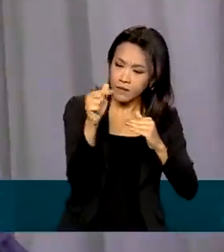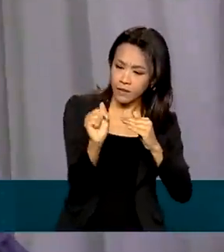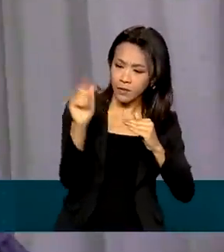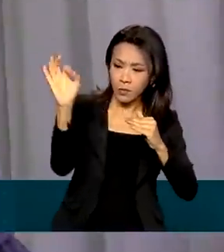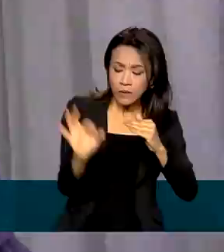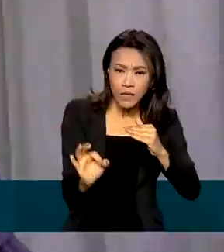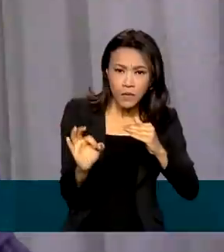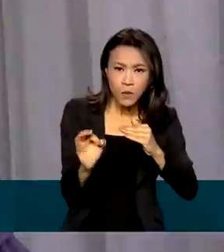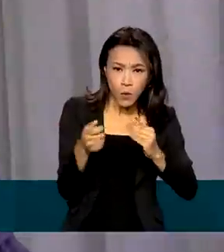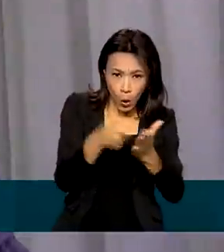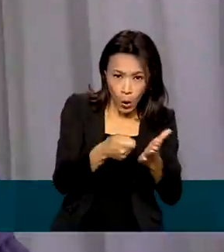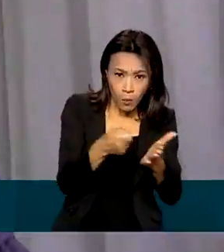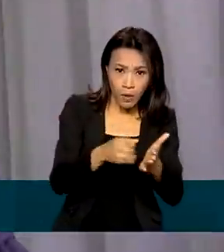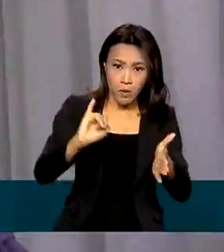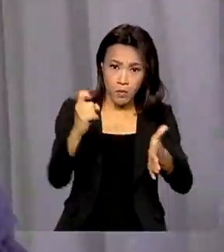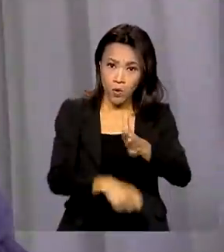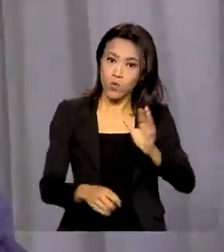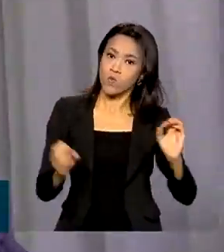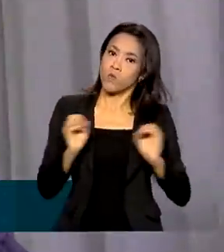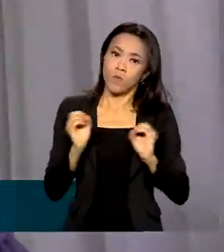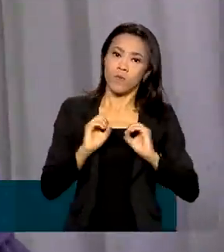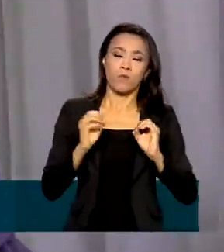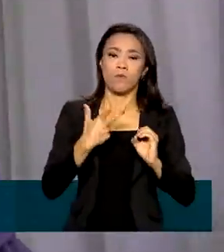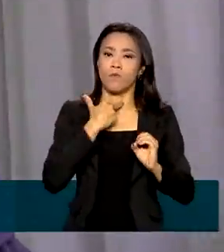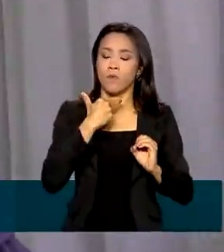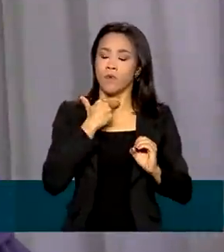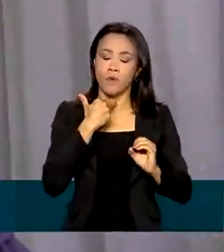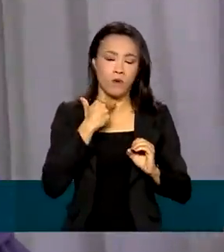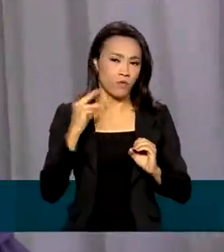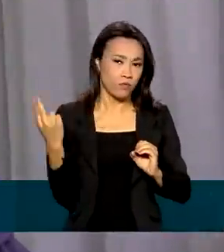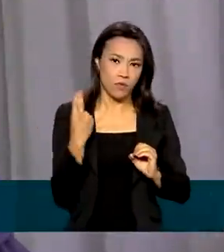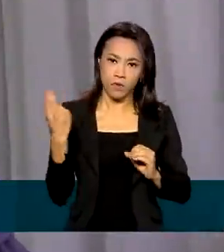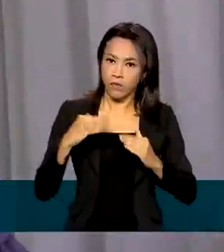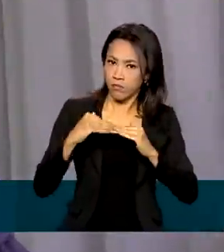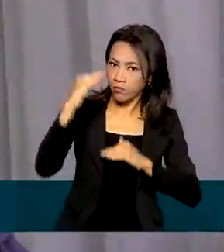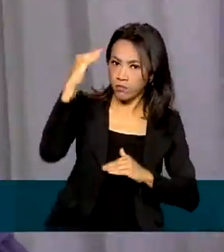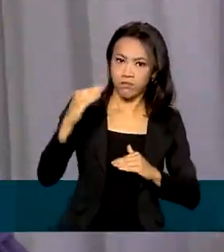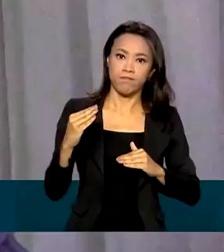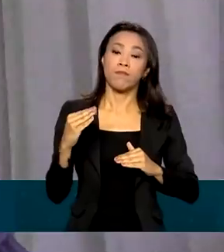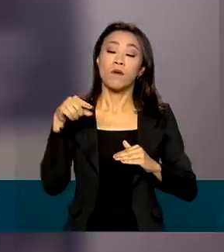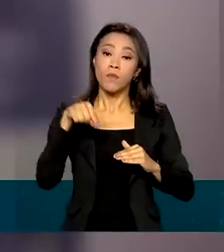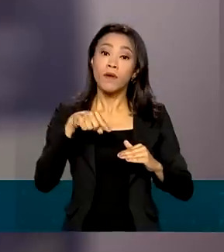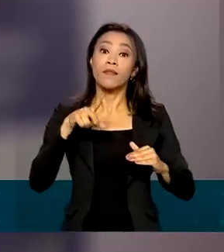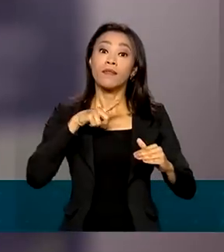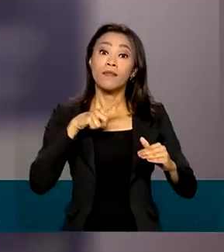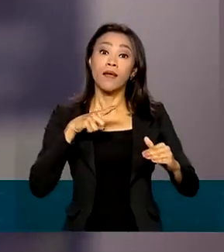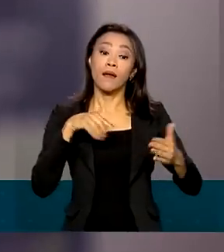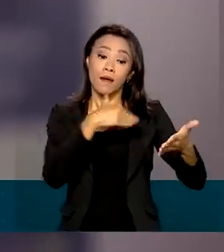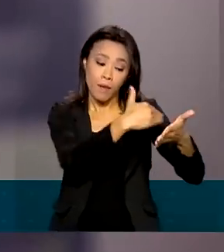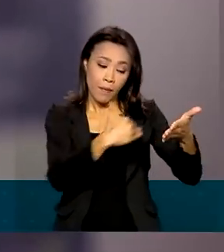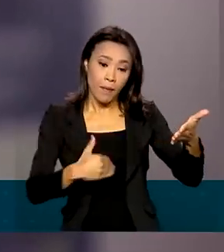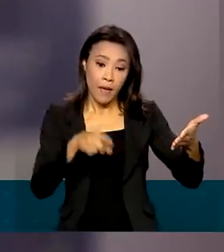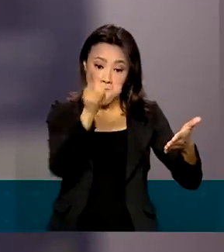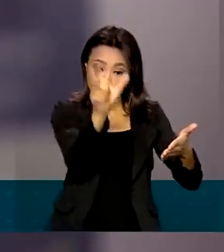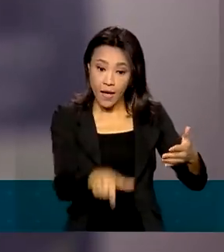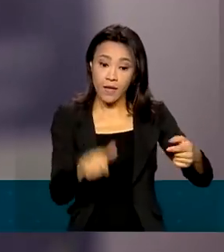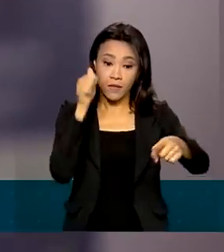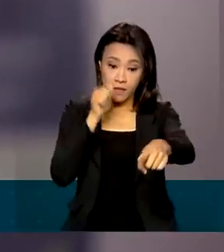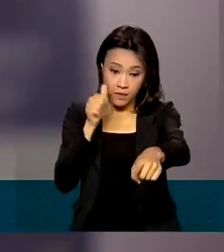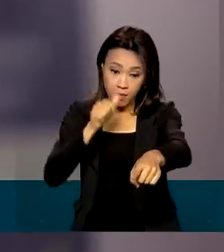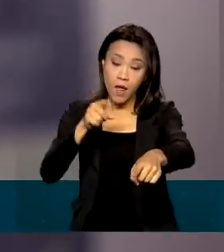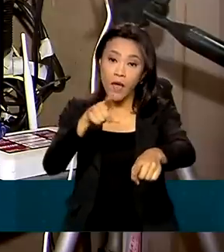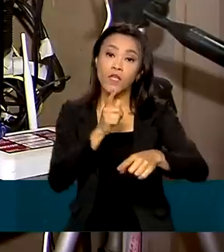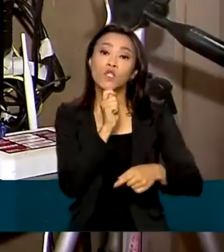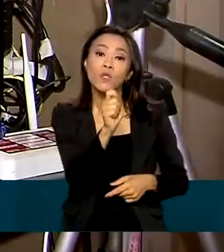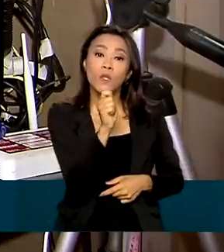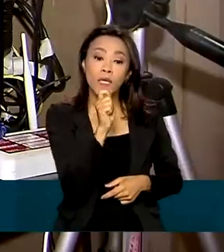essenciais e nesses serviços estão incluídos os serviços de telecomunicação. Malu é jornalista e influenciadora